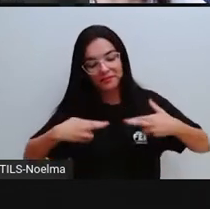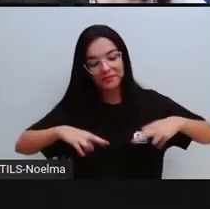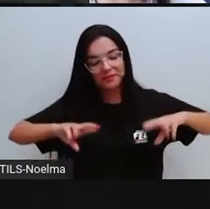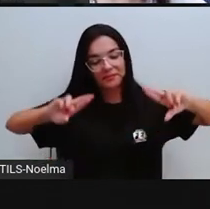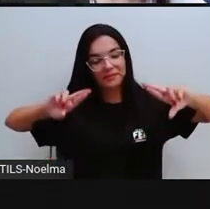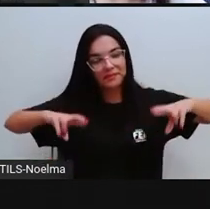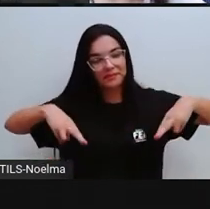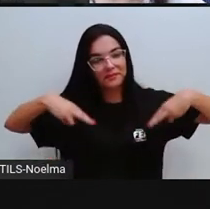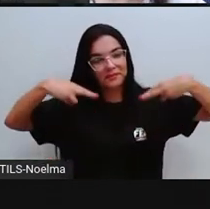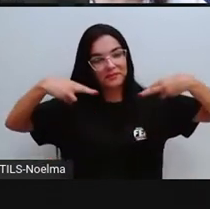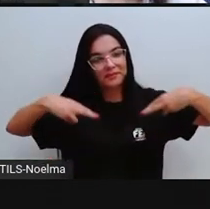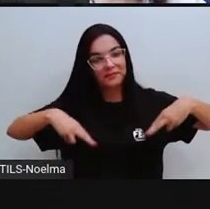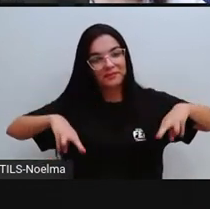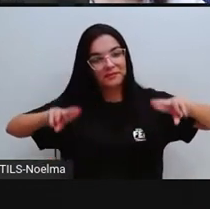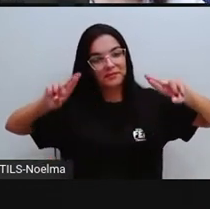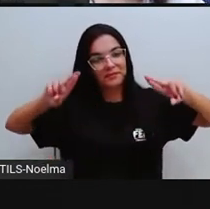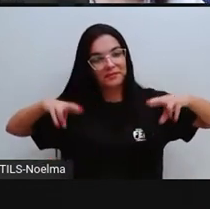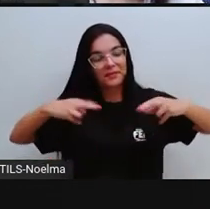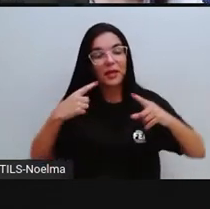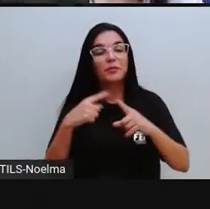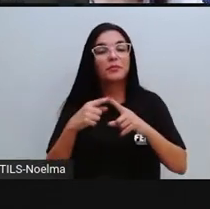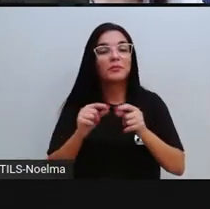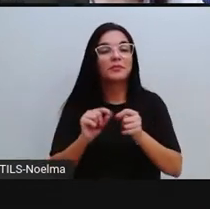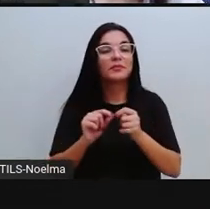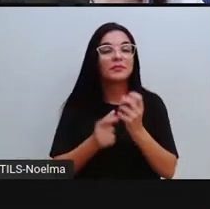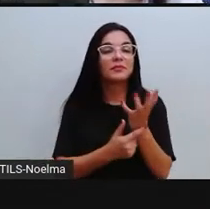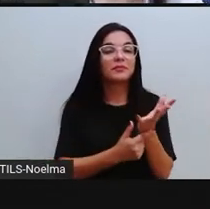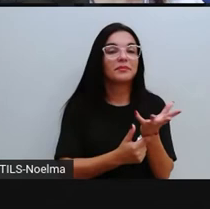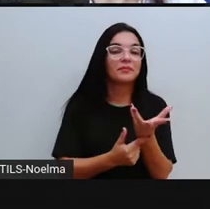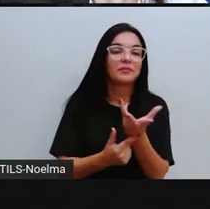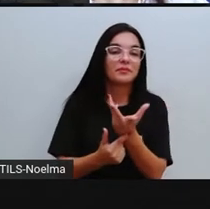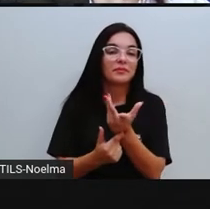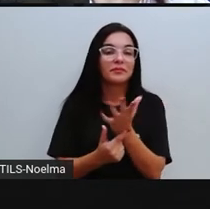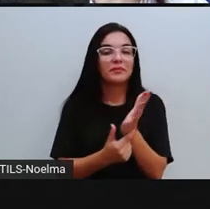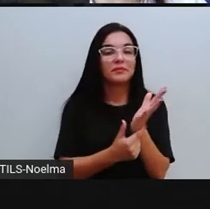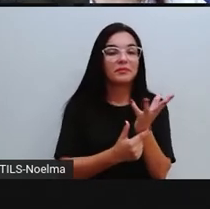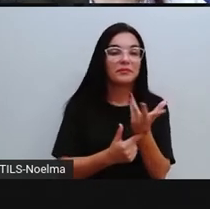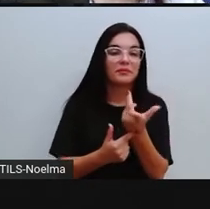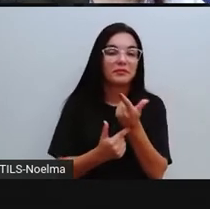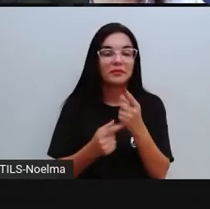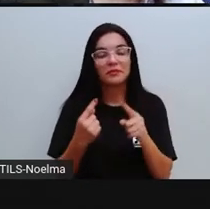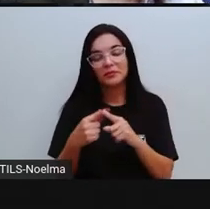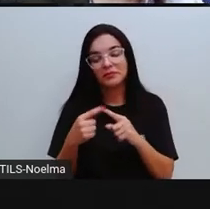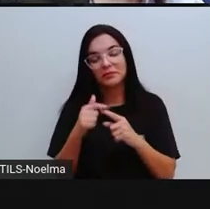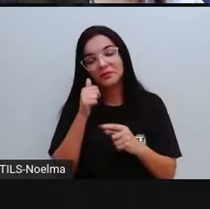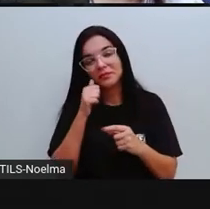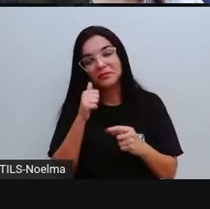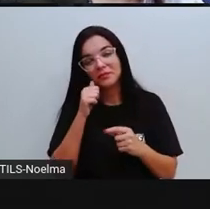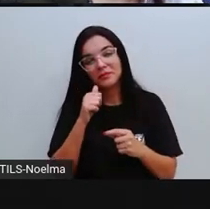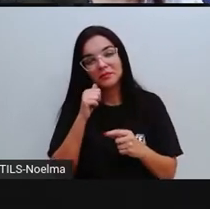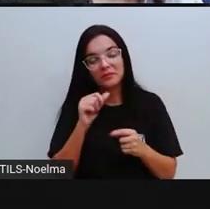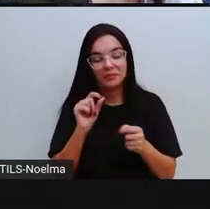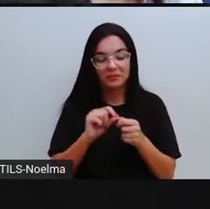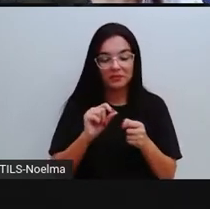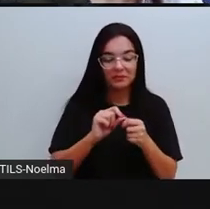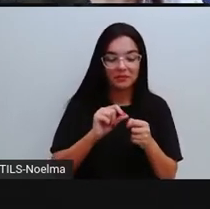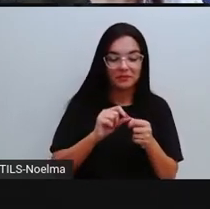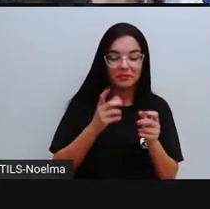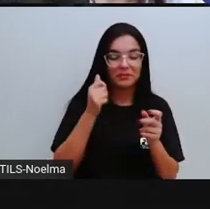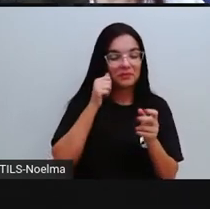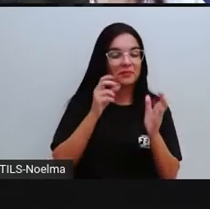artesanato, né? Eles, as próprias mulheres indígenas fazem ali a rede que é um tipo de